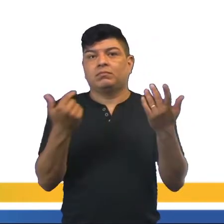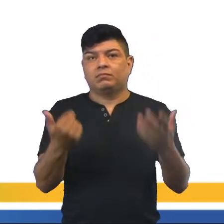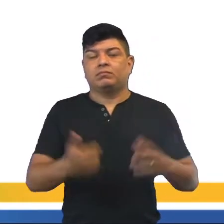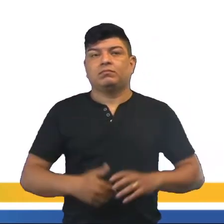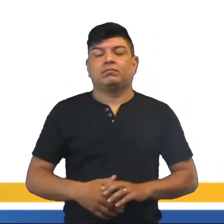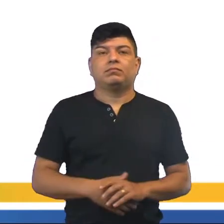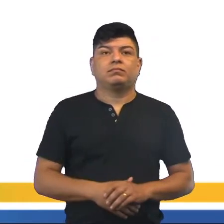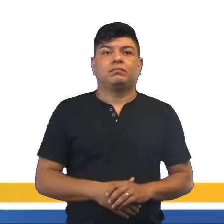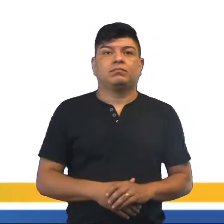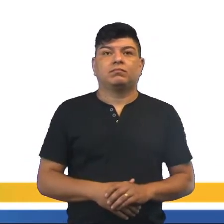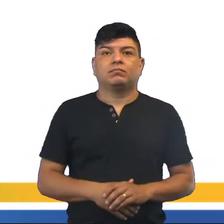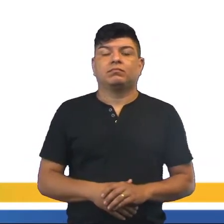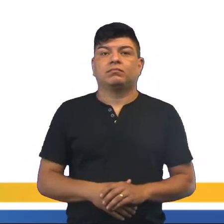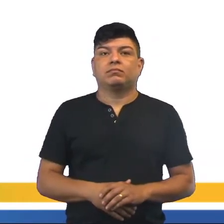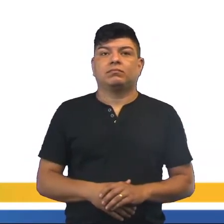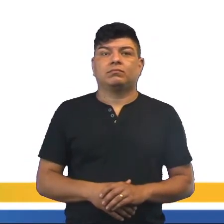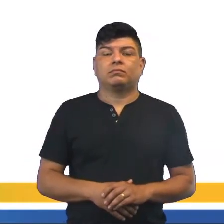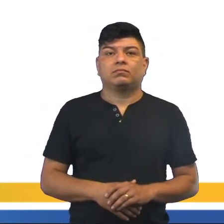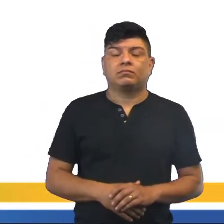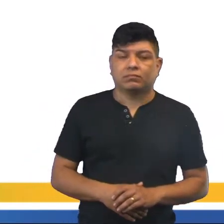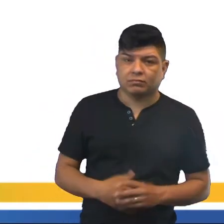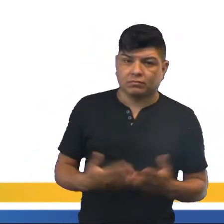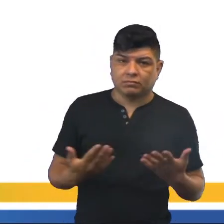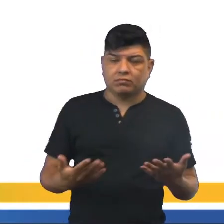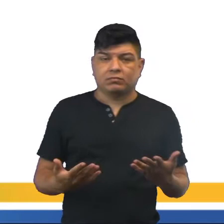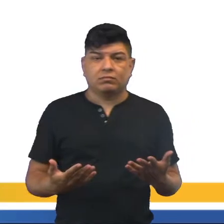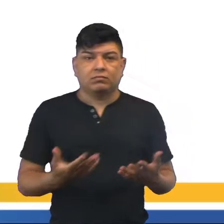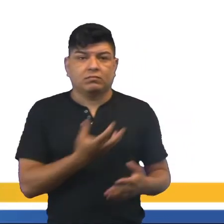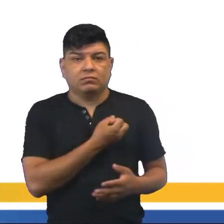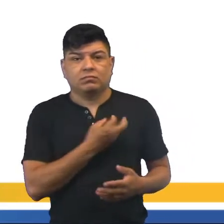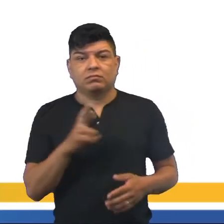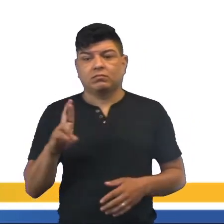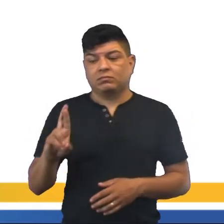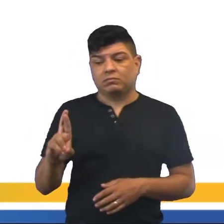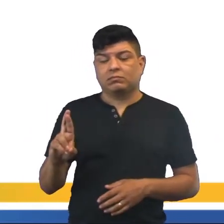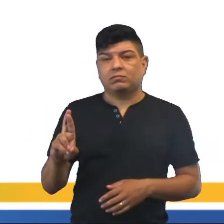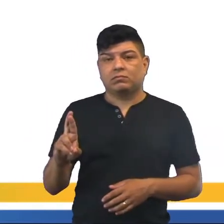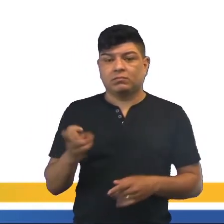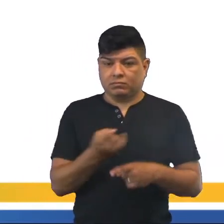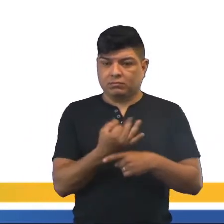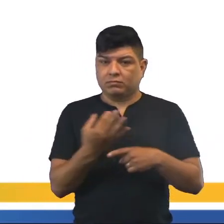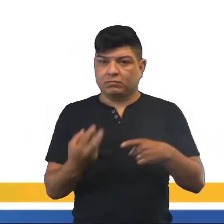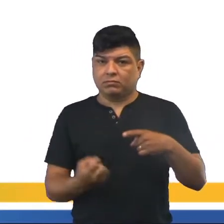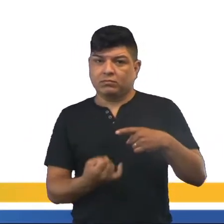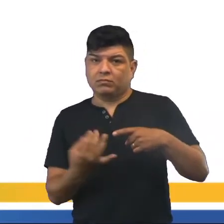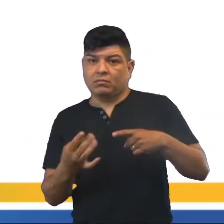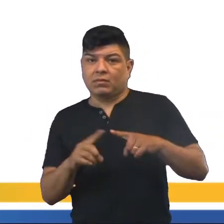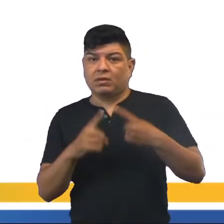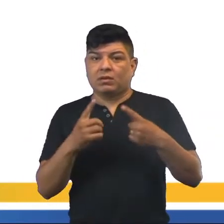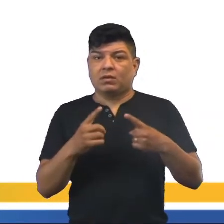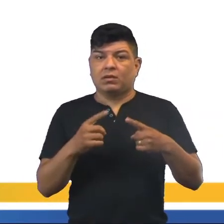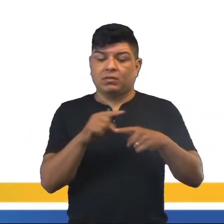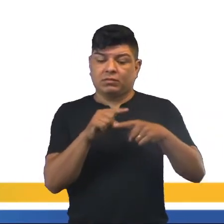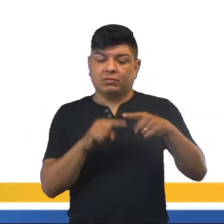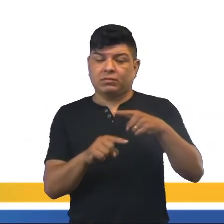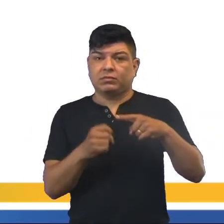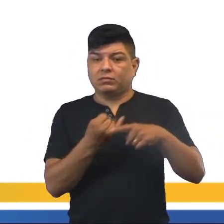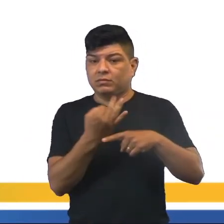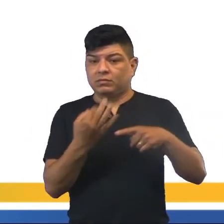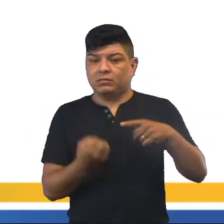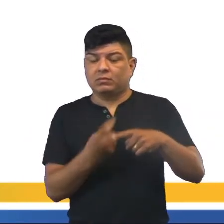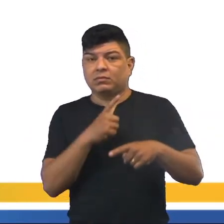receita, né? Então, como estou dizendo, os números racionais, eles são na forma fracionária. Só que quando dividimos a fração,